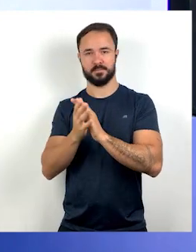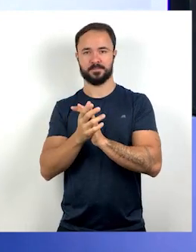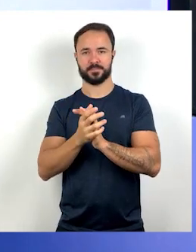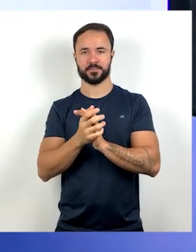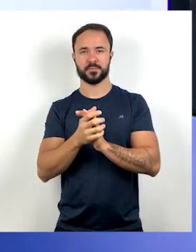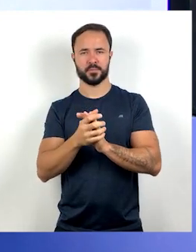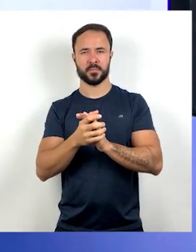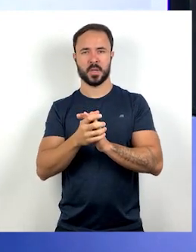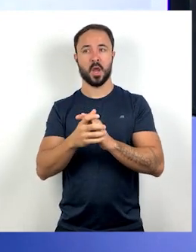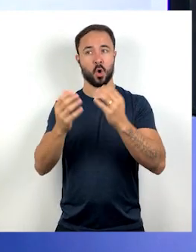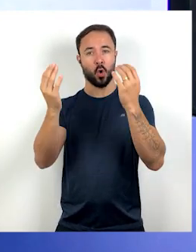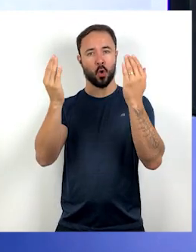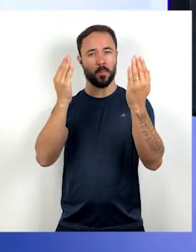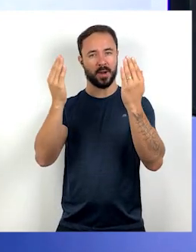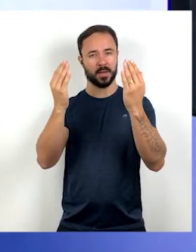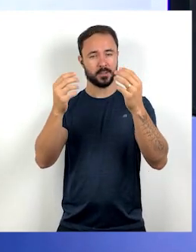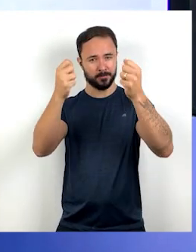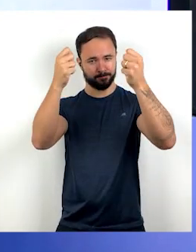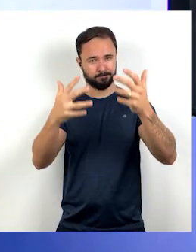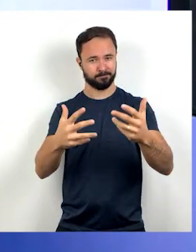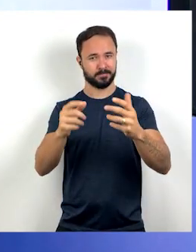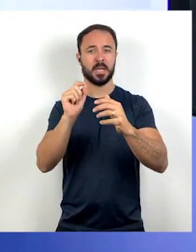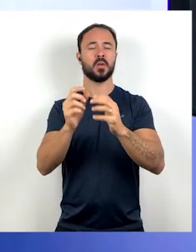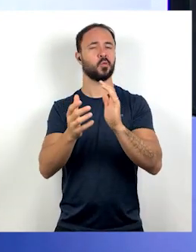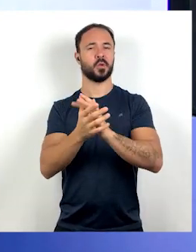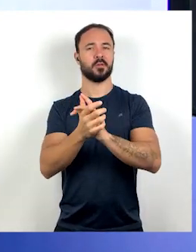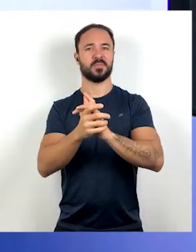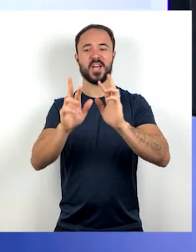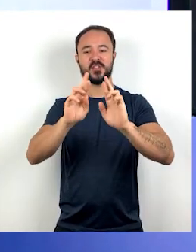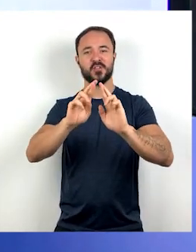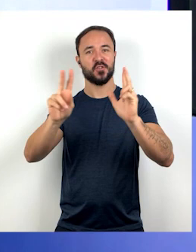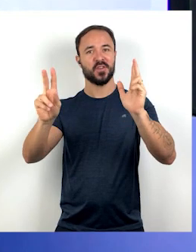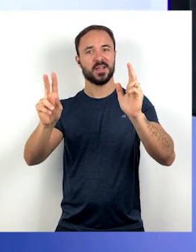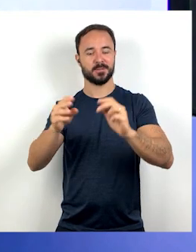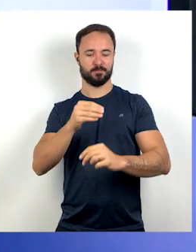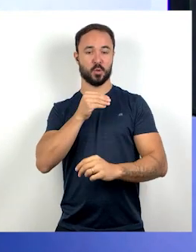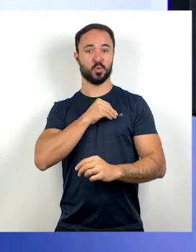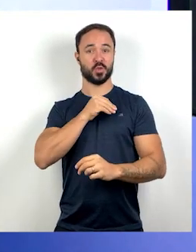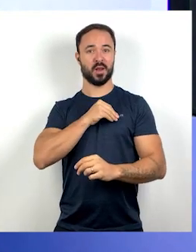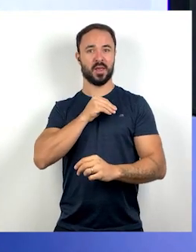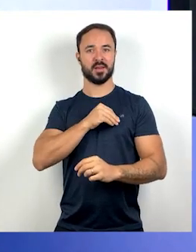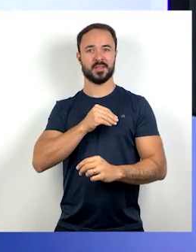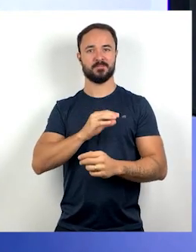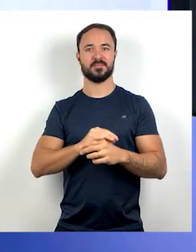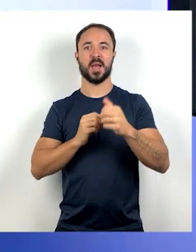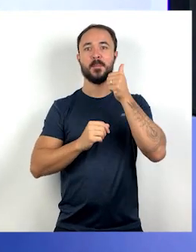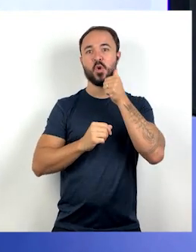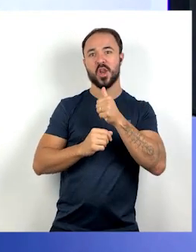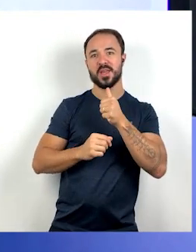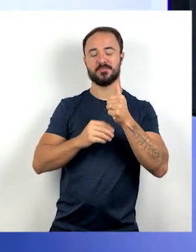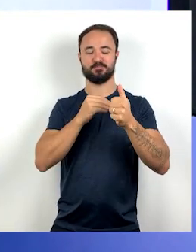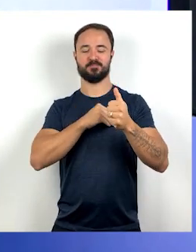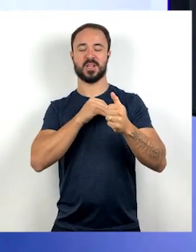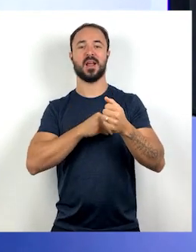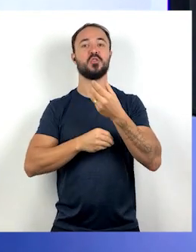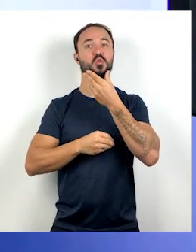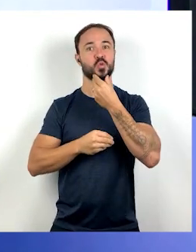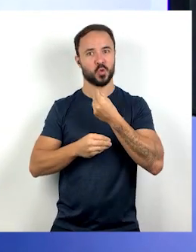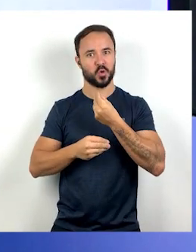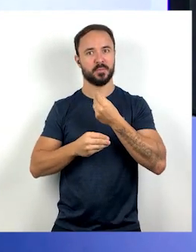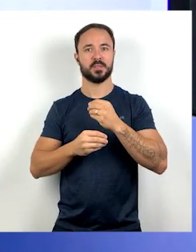a diferença de salários das mulheres e dos homens. Observe que desde 2012